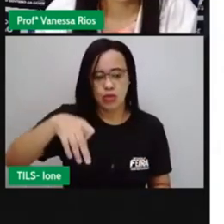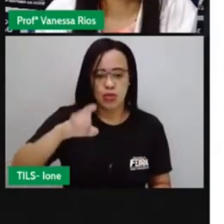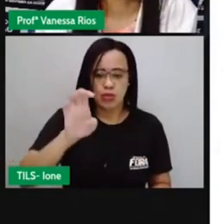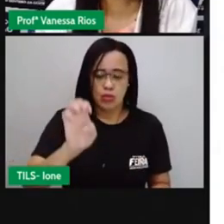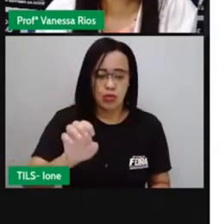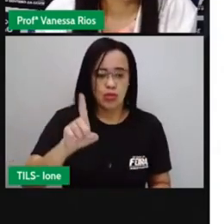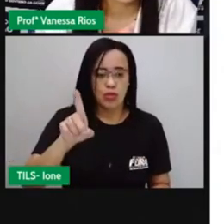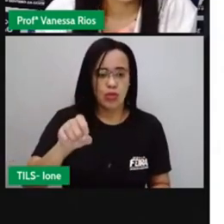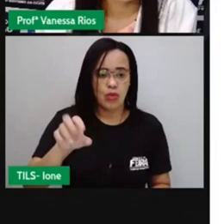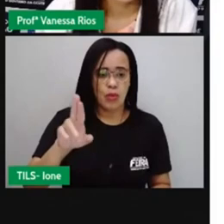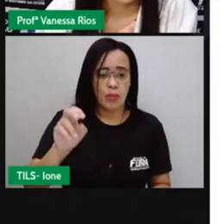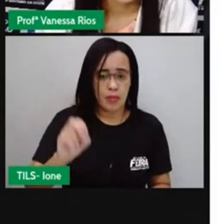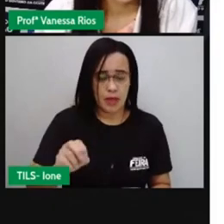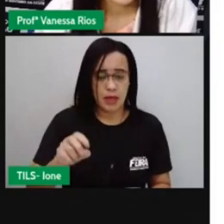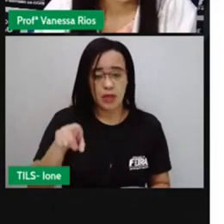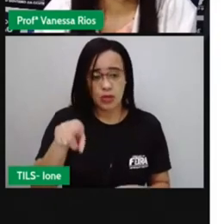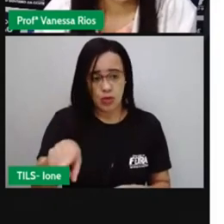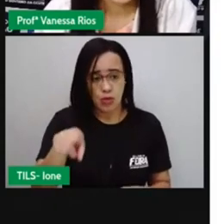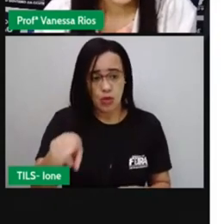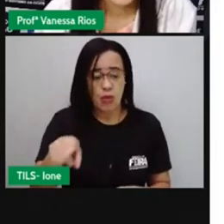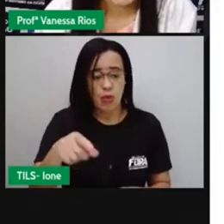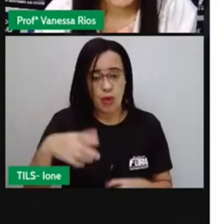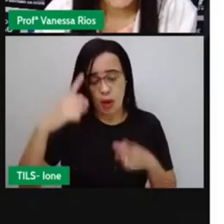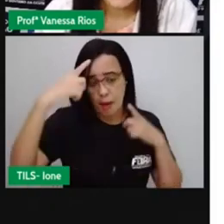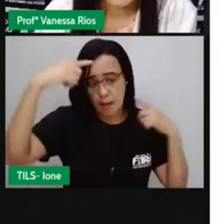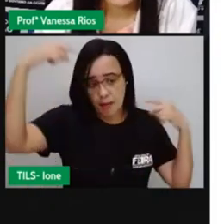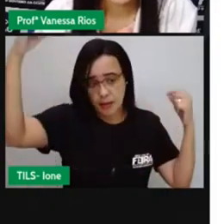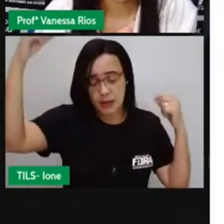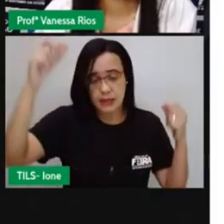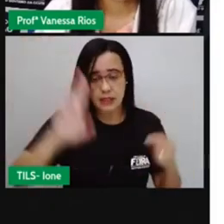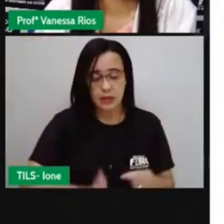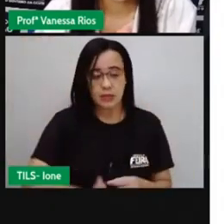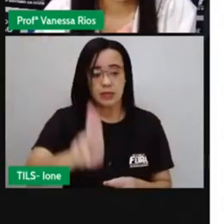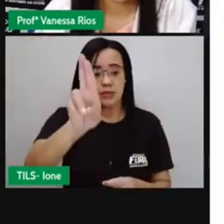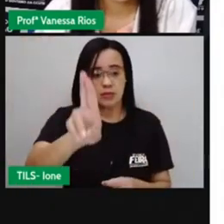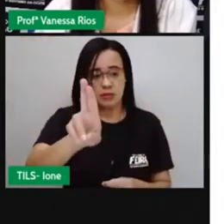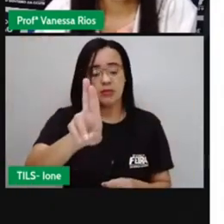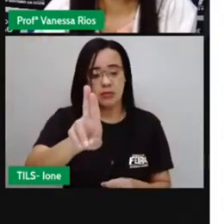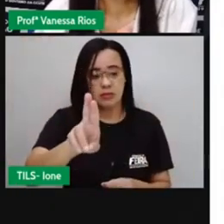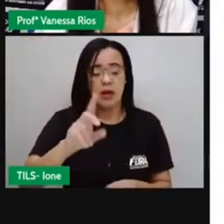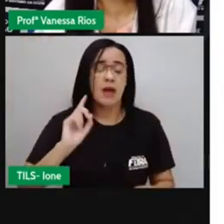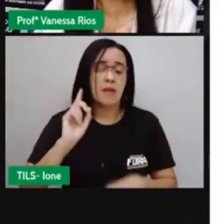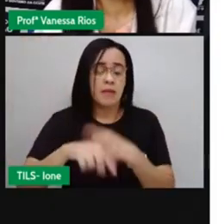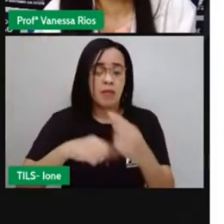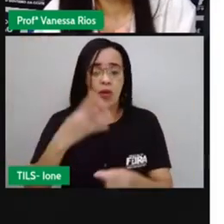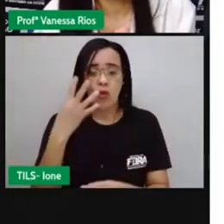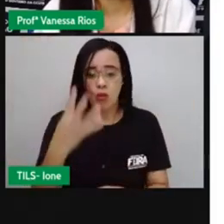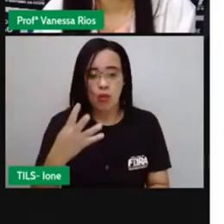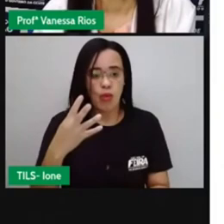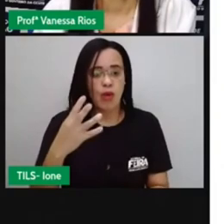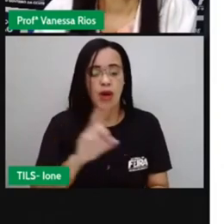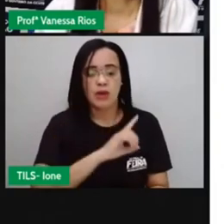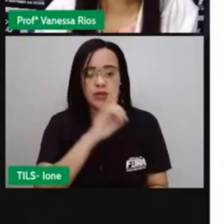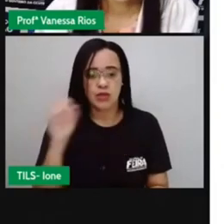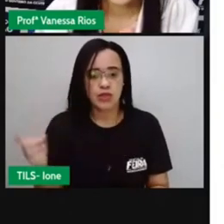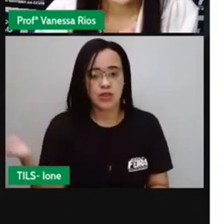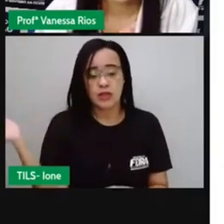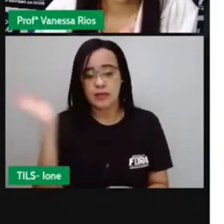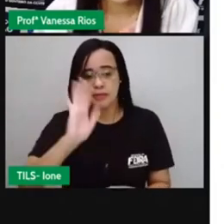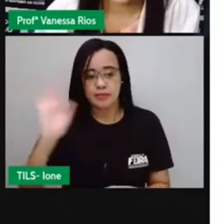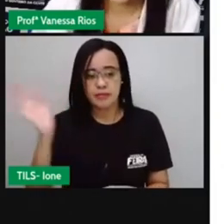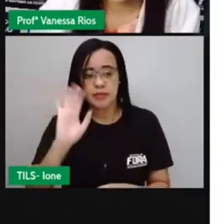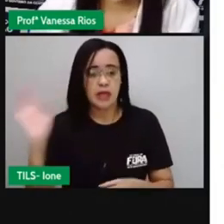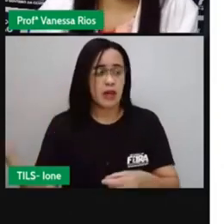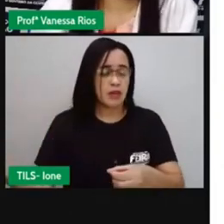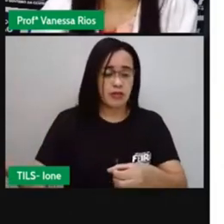seu filho, Dom Pedro. Quatro dias depois, em 26 de abril, despediu-se e voltou para as